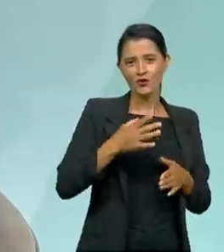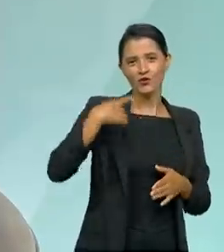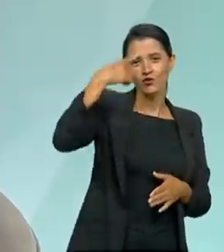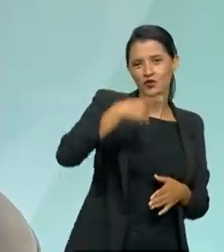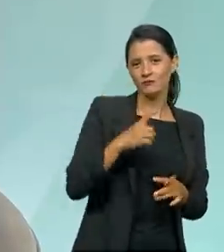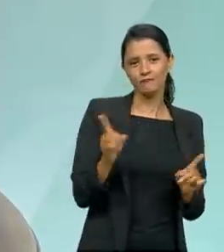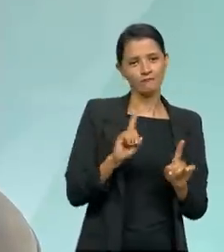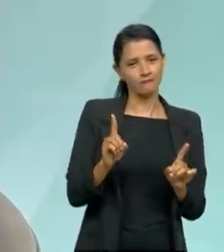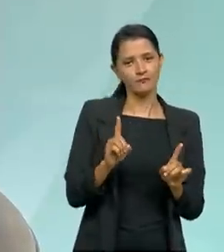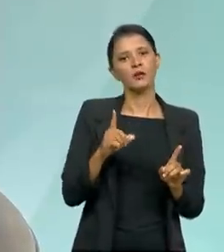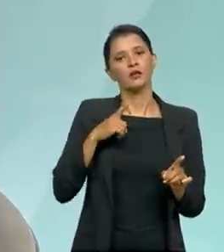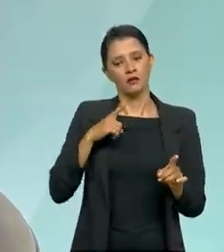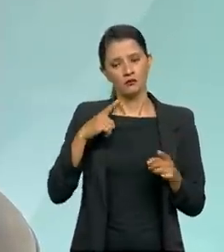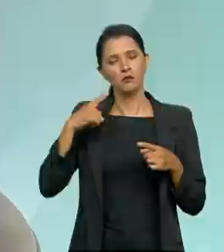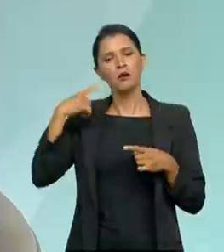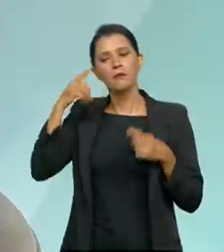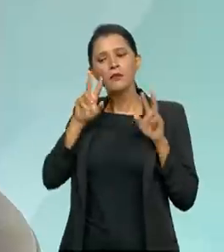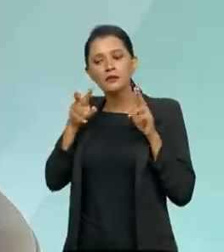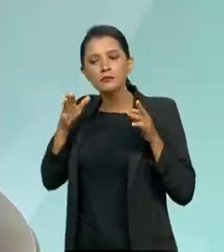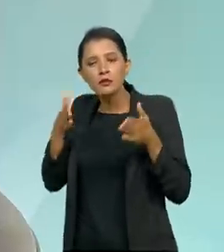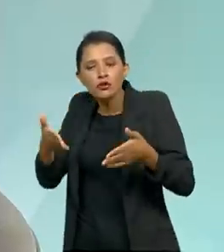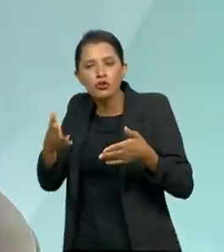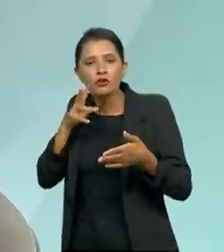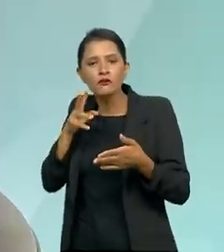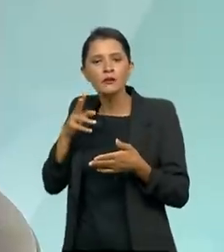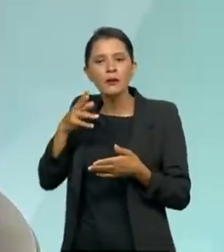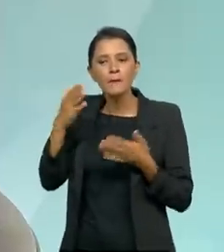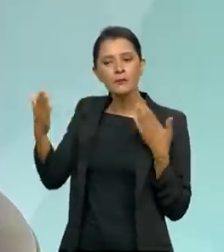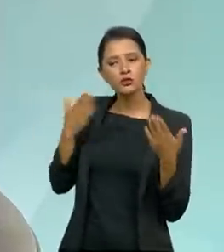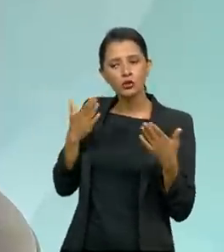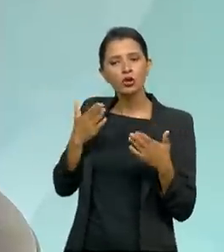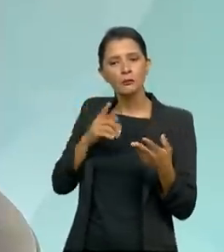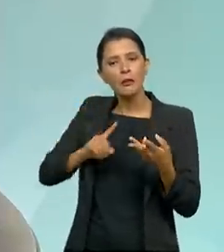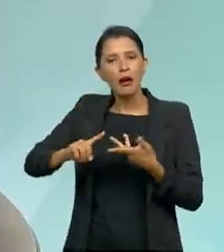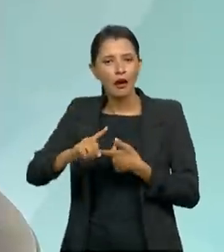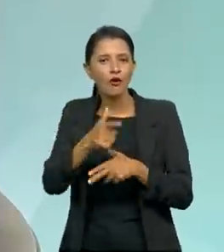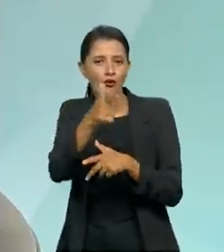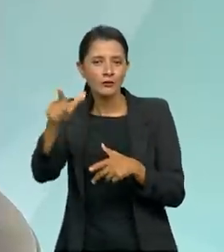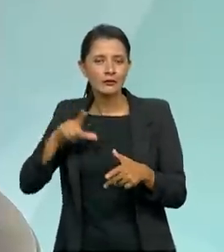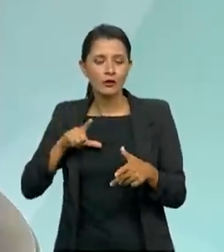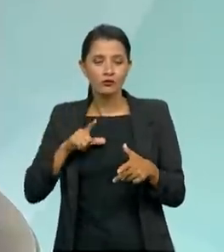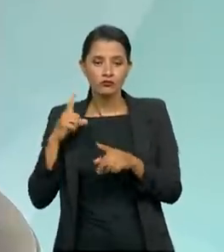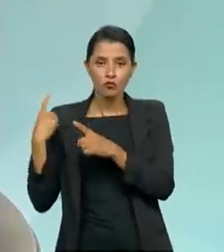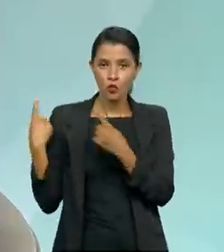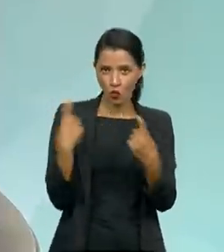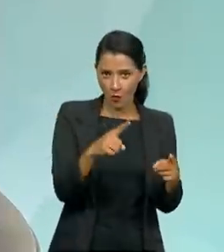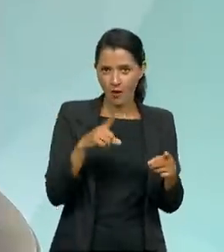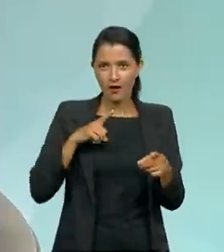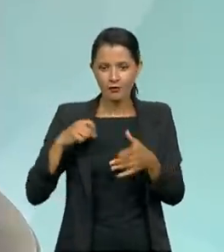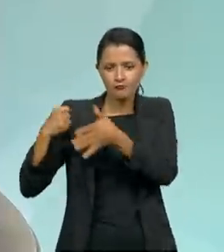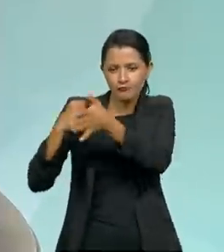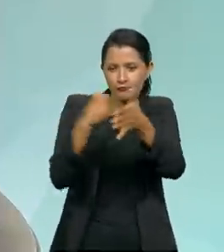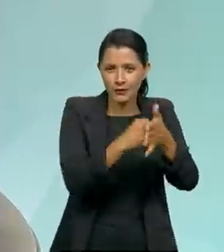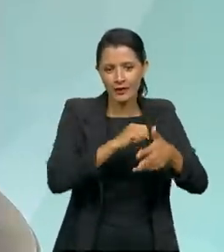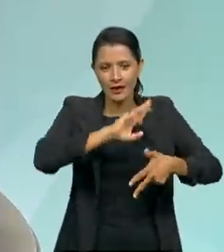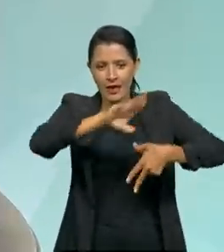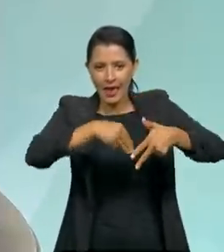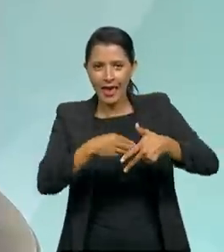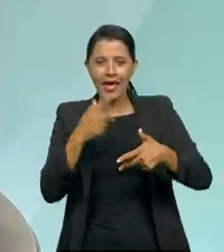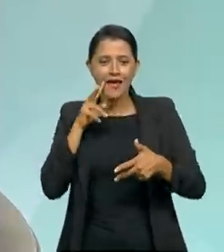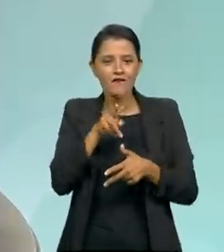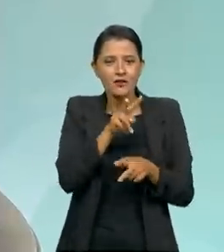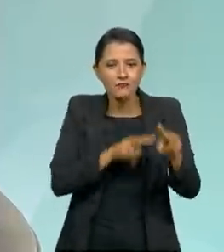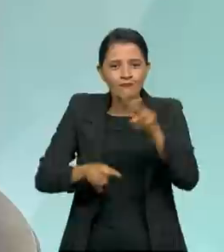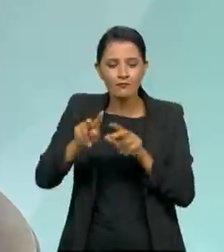entra numa perspectiva psicológica, por uma série de coisas. Hoje, o combate à corrupção, ele é visto de uma maneira mais ampla. Na verdade, é uma mudança de